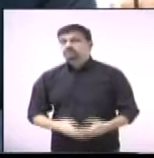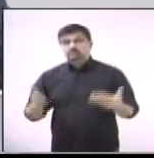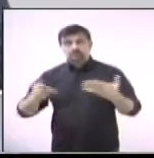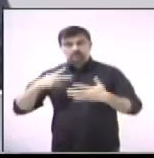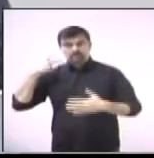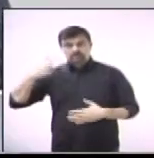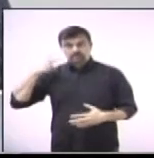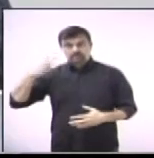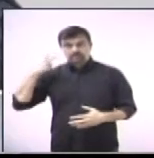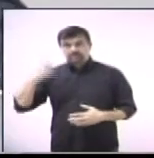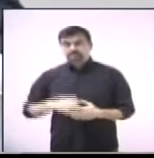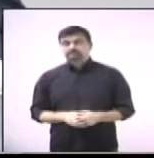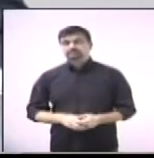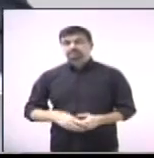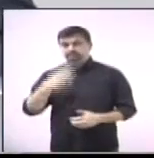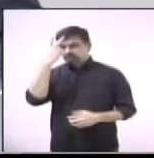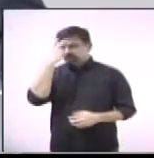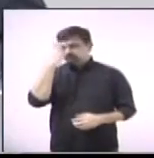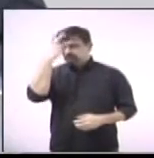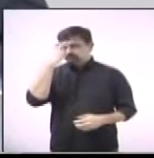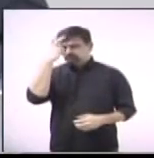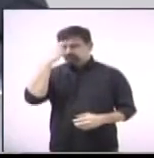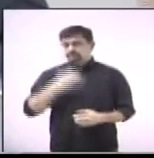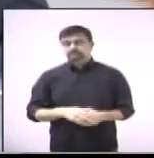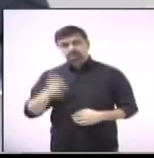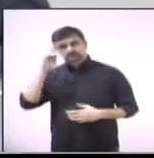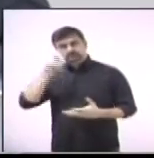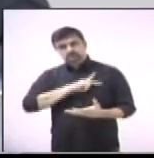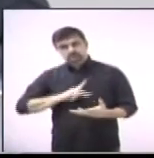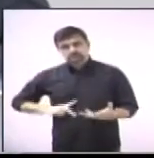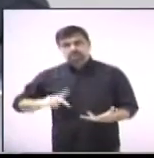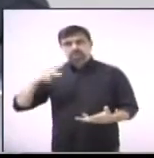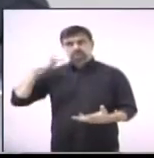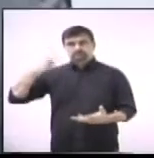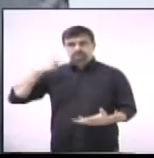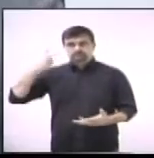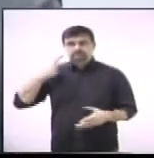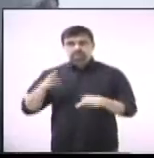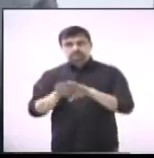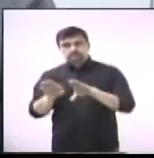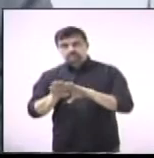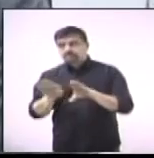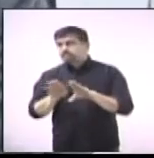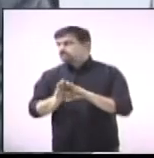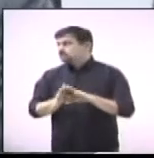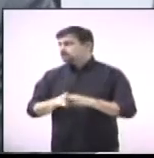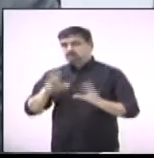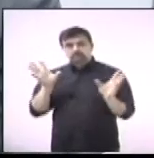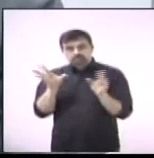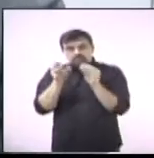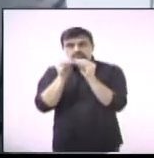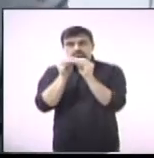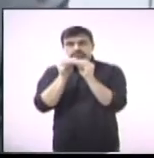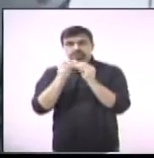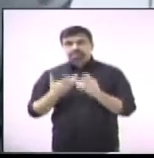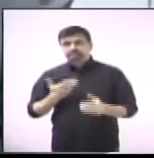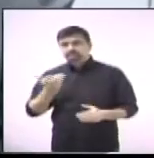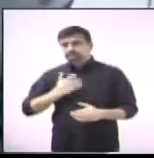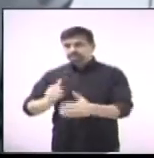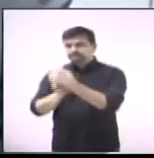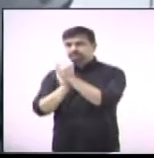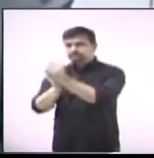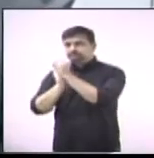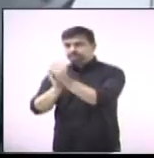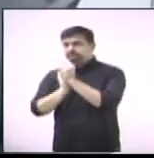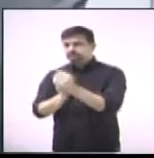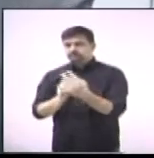Vereador Dr. Fábio Valadão. Senhor presidente, companheiros vereadores, também de maneira bem breve, parabenizar os